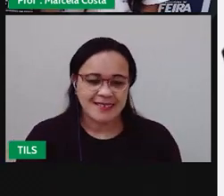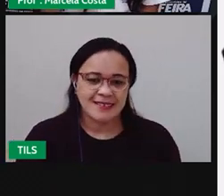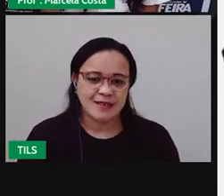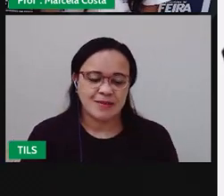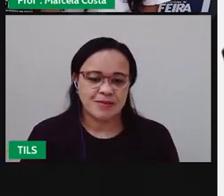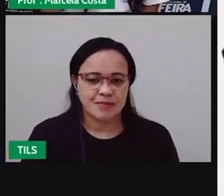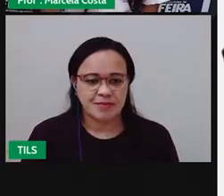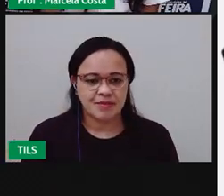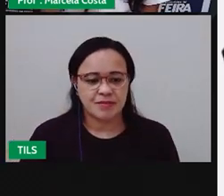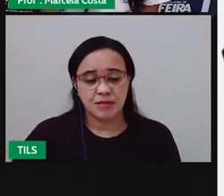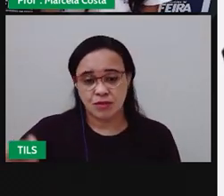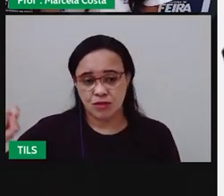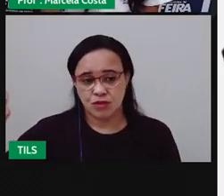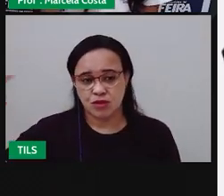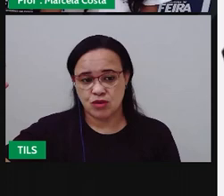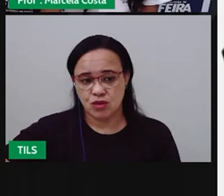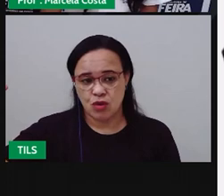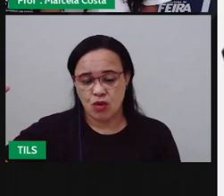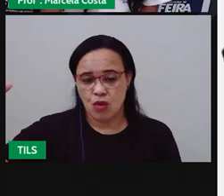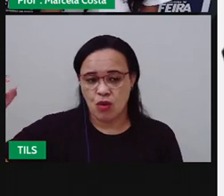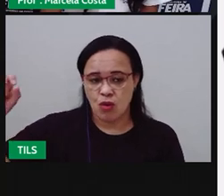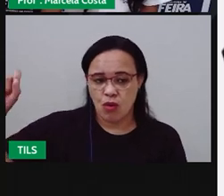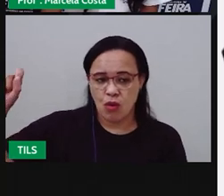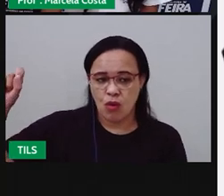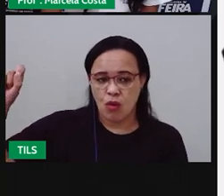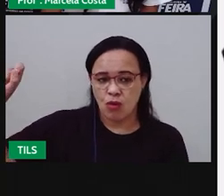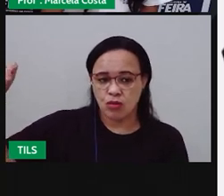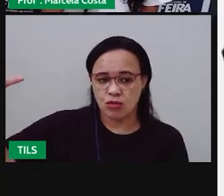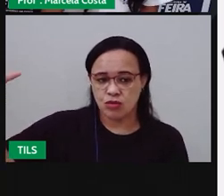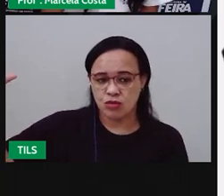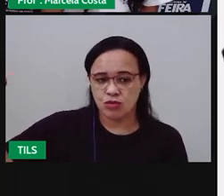Então, sol. Ó, sol.